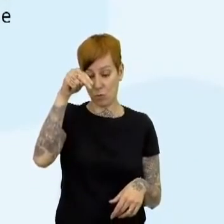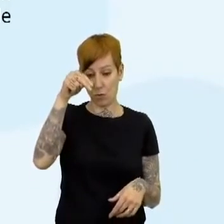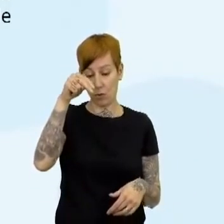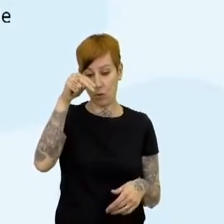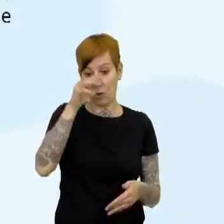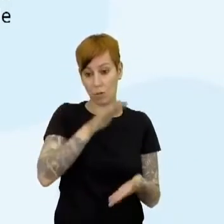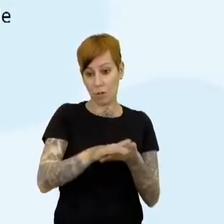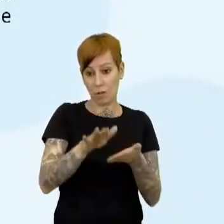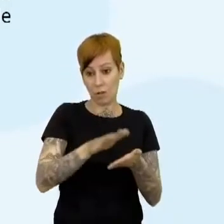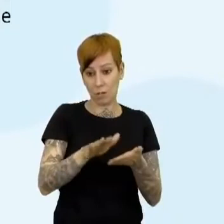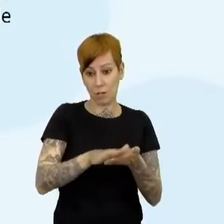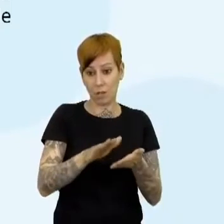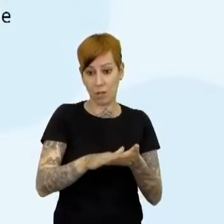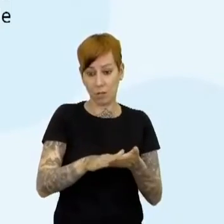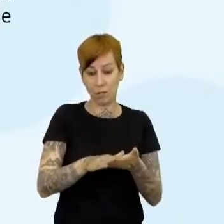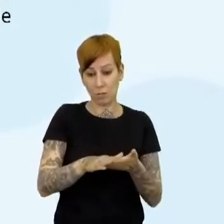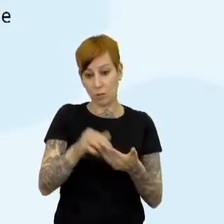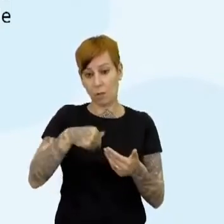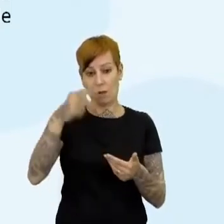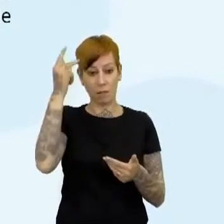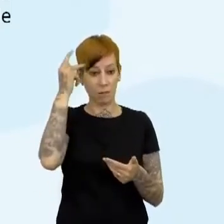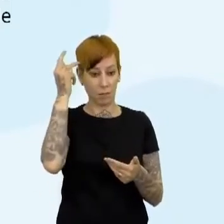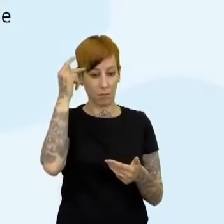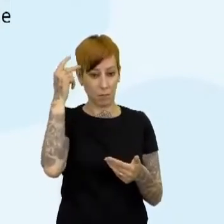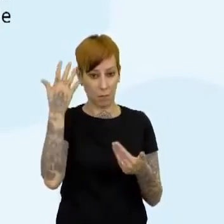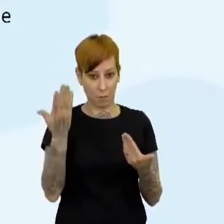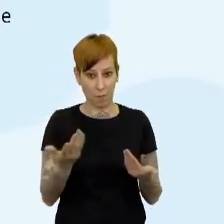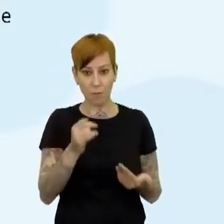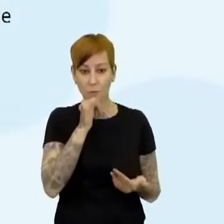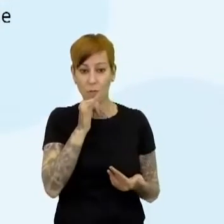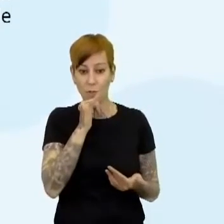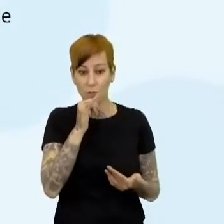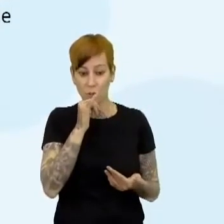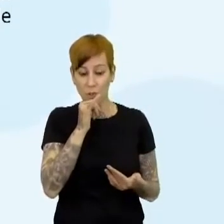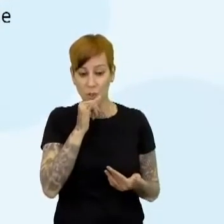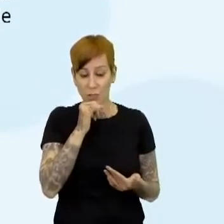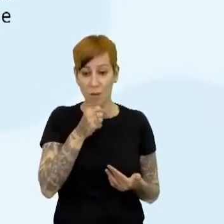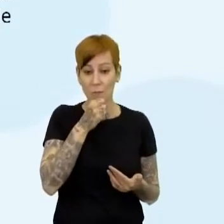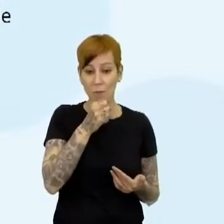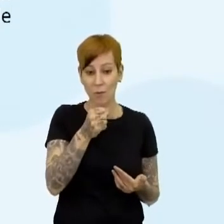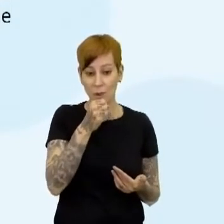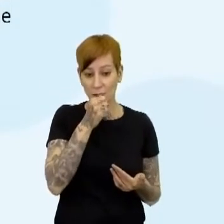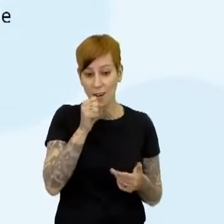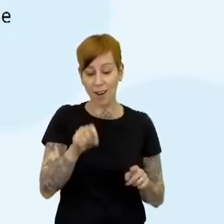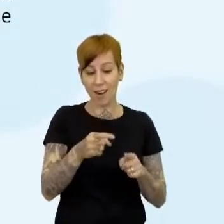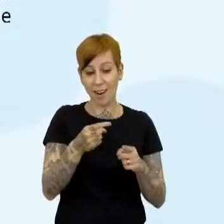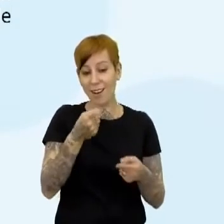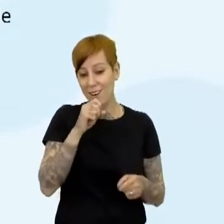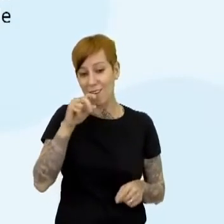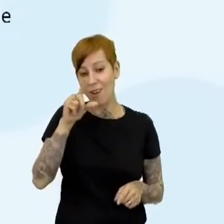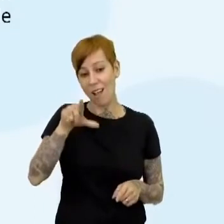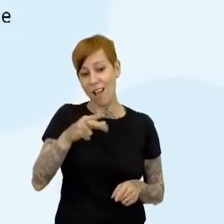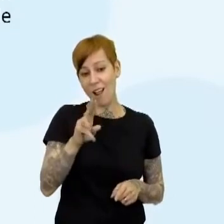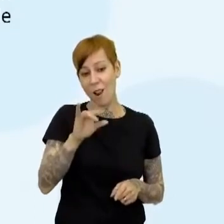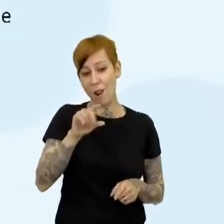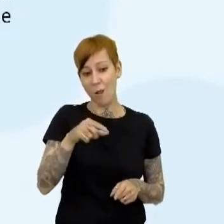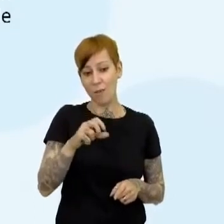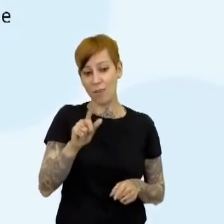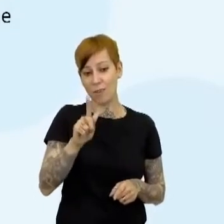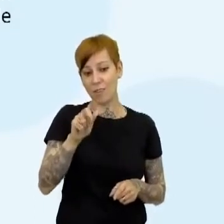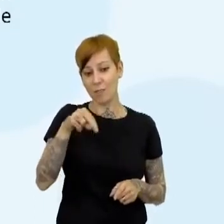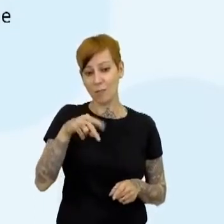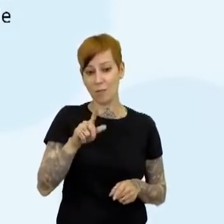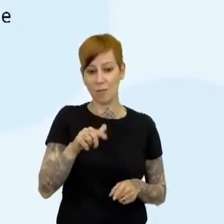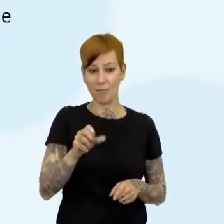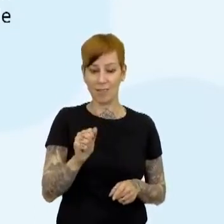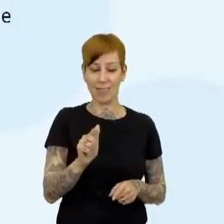compositor e cantor brasileiro, conhecido como o Rei do Baião. Ele leva para todo o país a cultura musical do Nordeste, como Baião, Chachado,